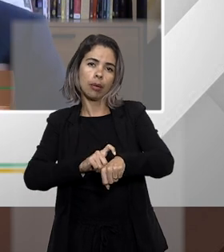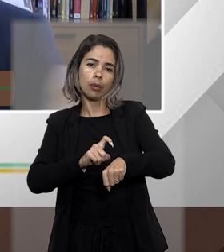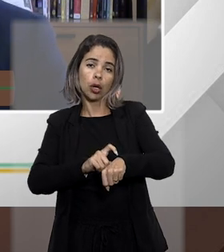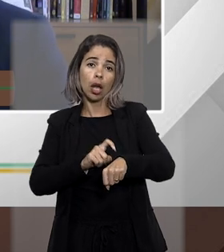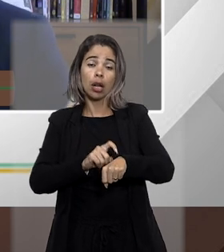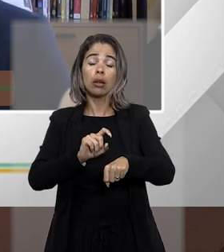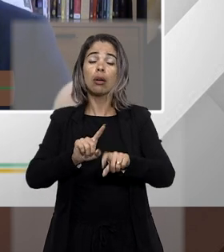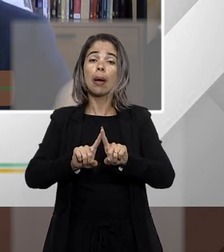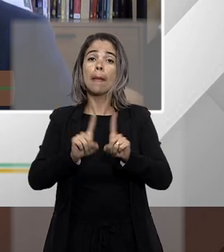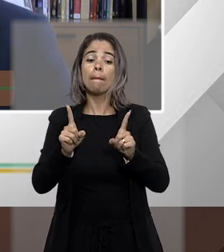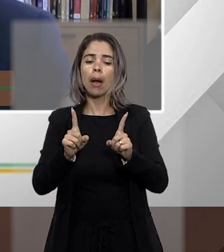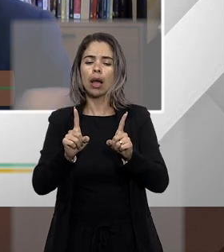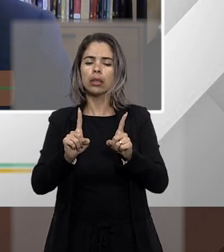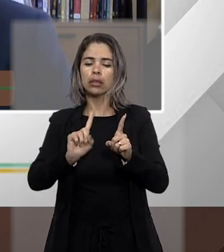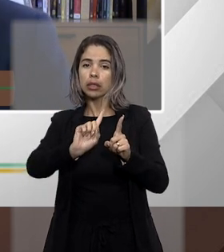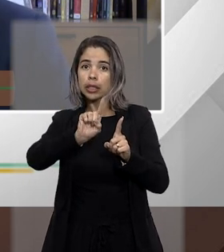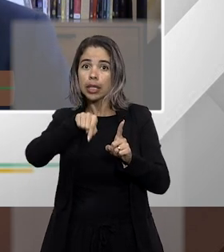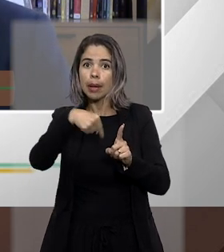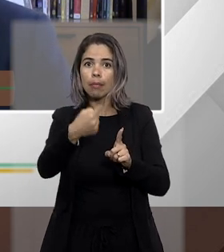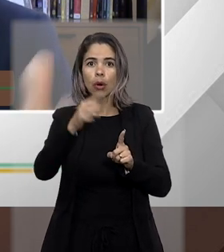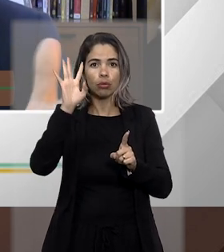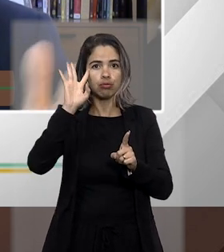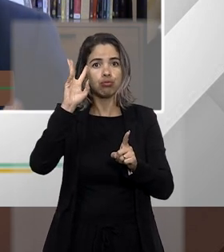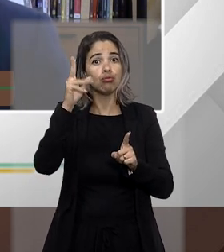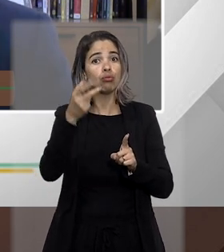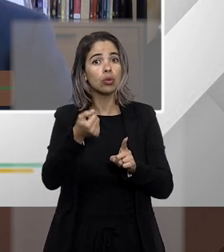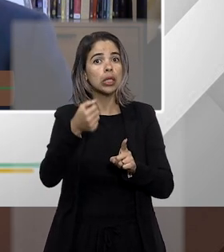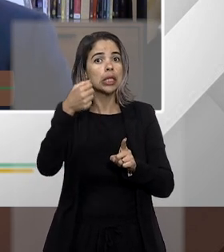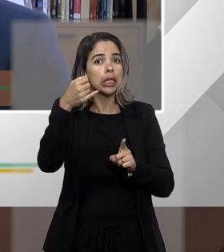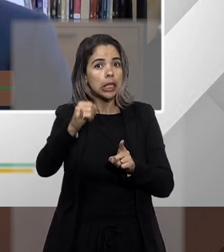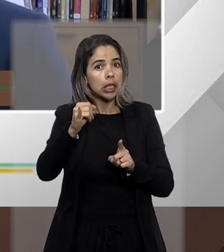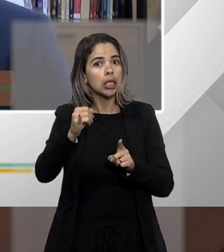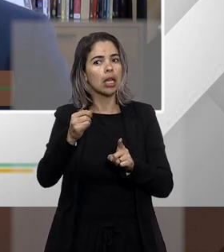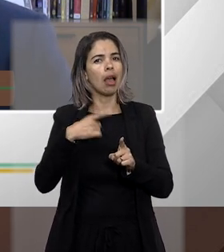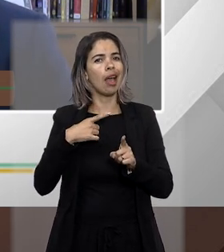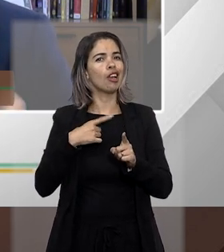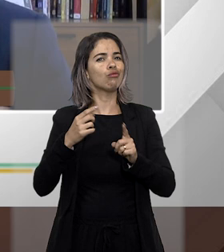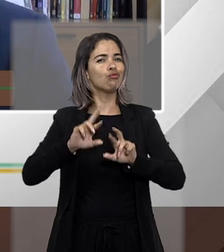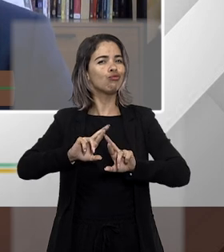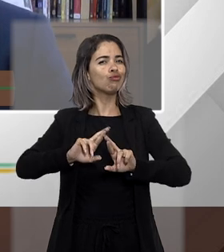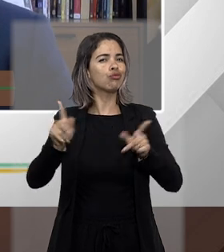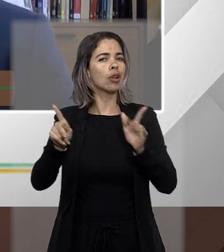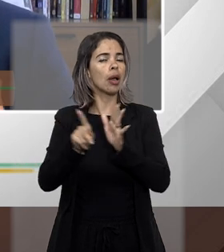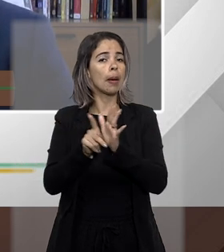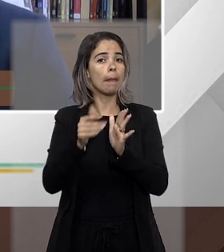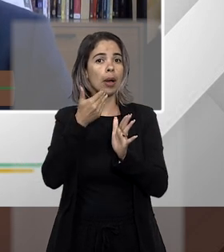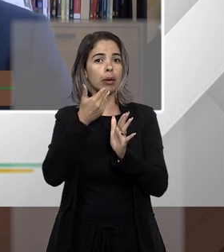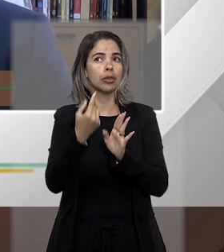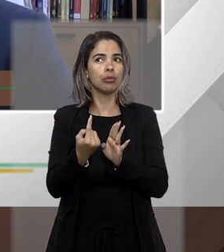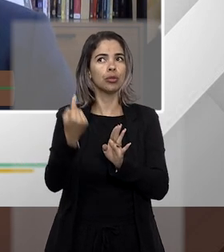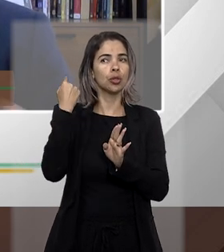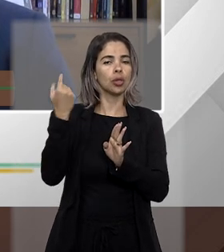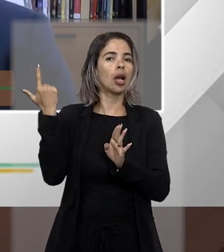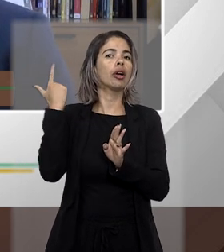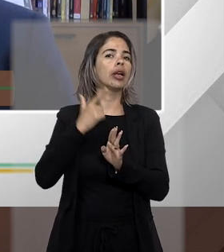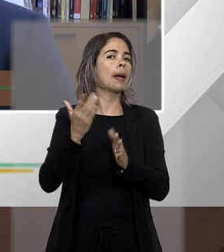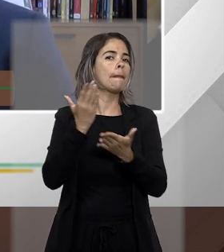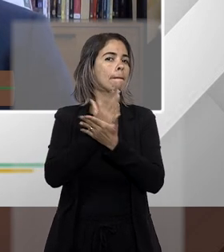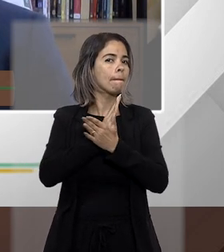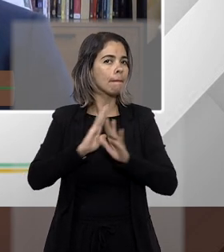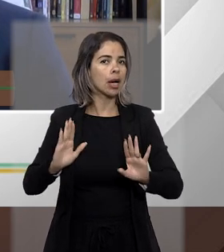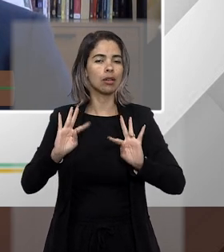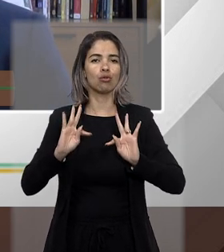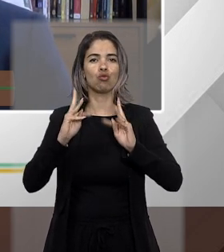e claro se ela vier em sentido contrário a medida liminar ela vai por fim definitivamente aquele teor aquele efeito em relação ao